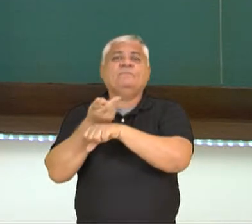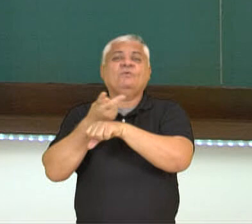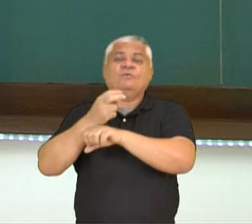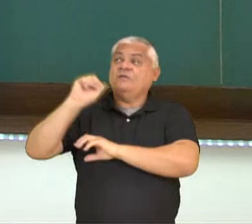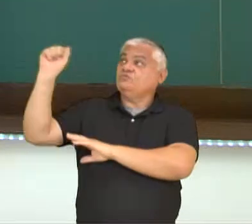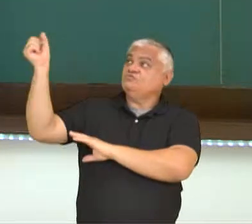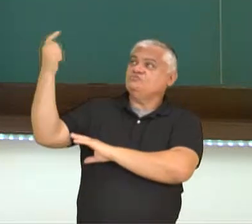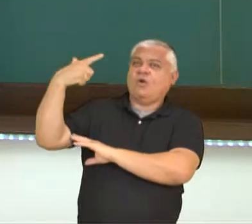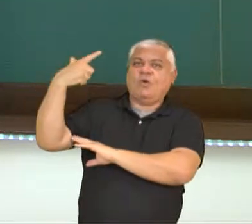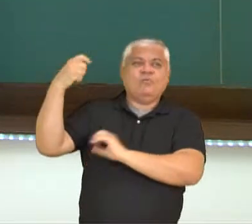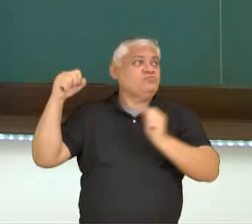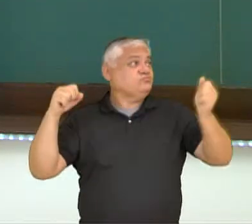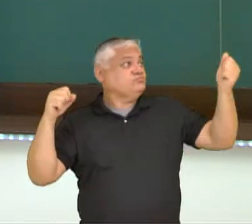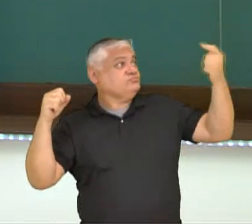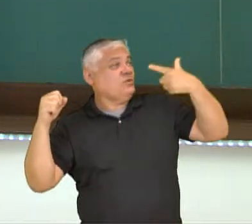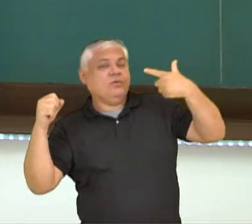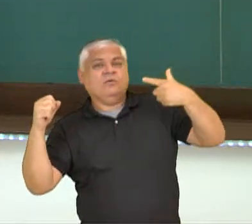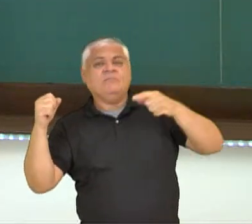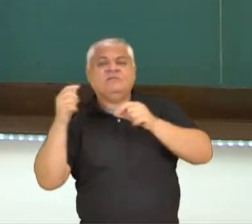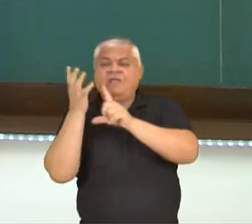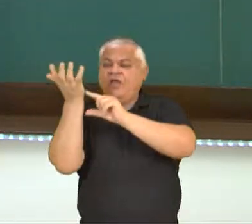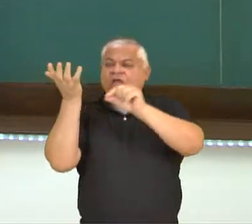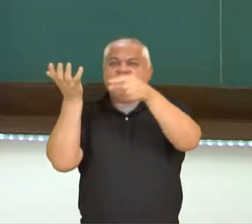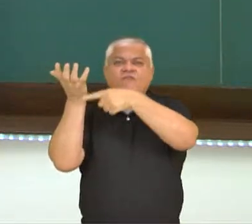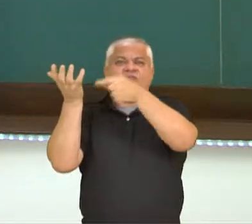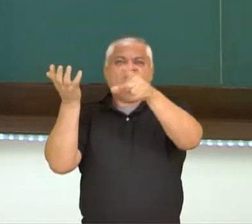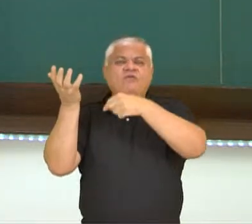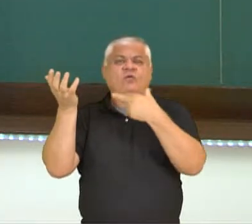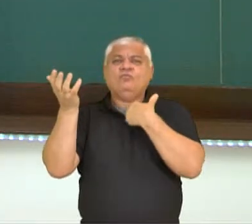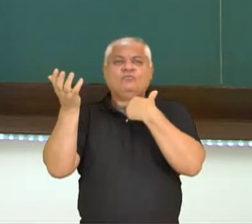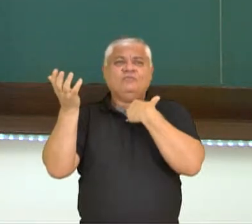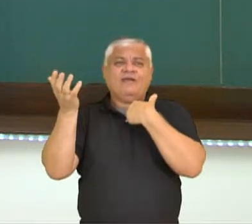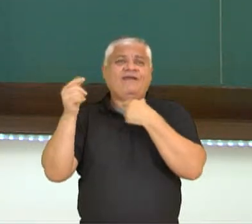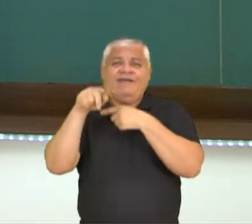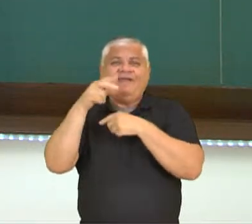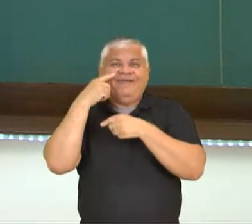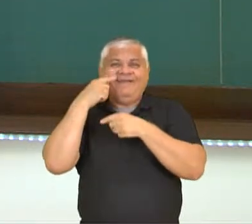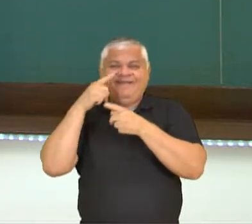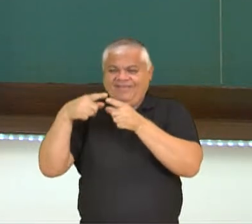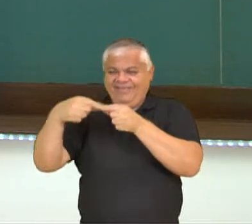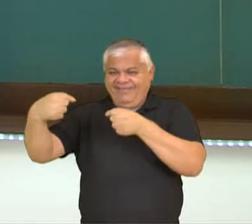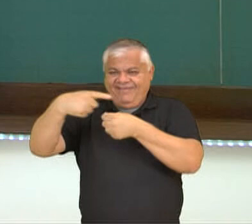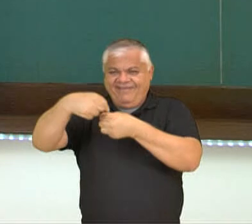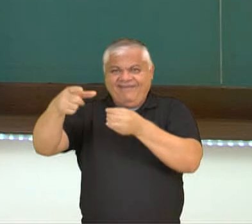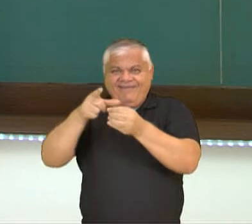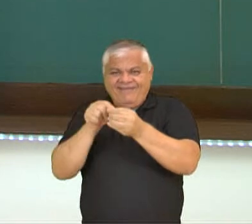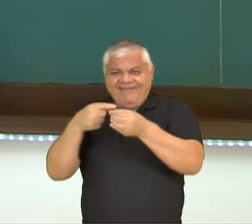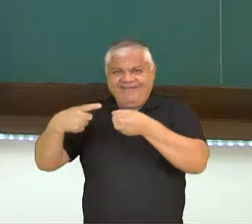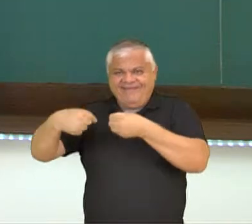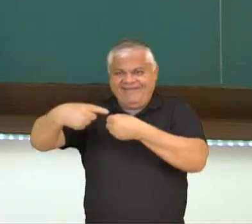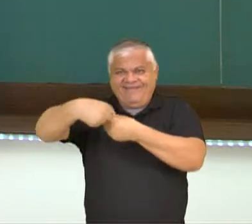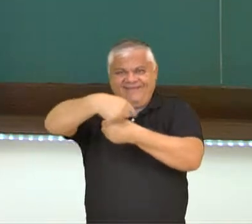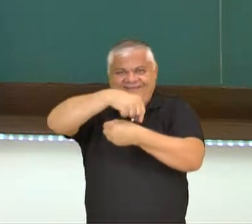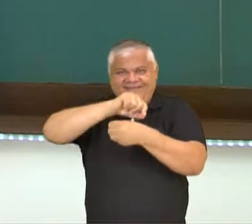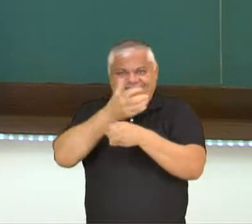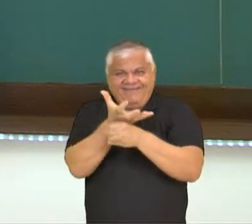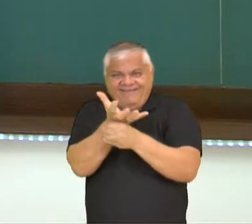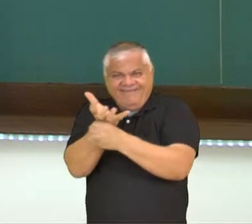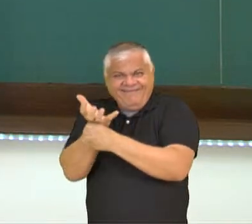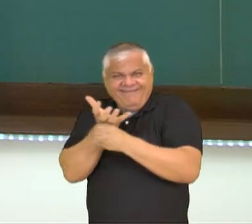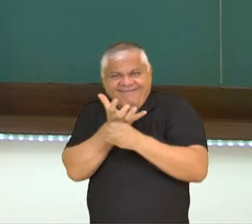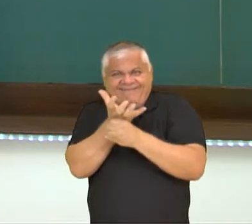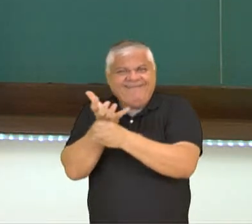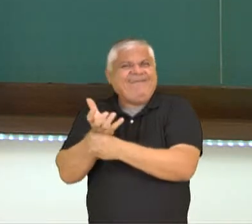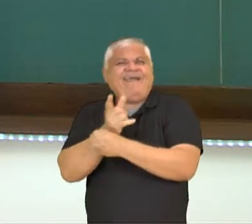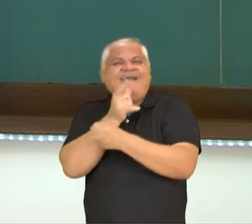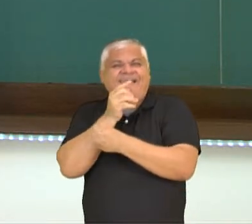as folhas não acompanham. Isso é o que acontece, por exemplo, com as suculentas. Um outro fator também pode ser